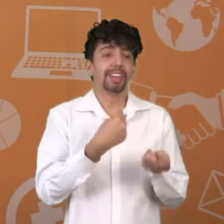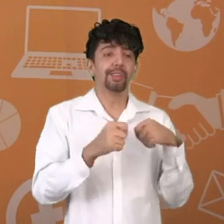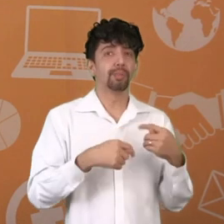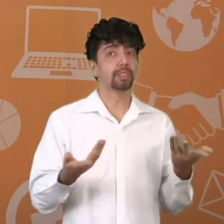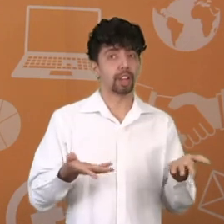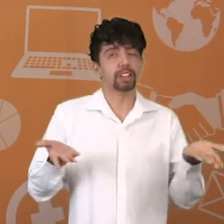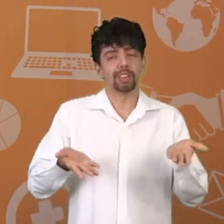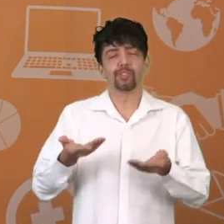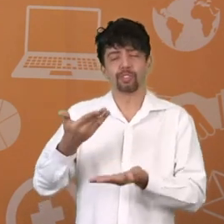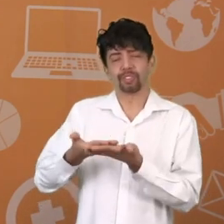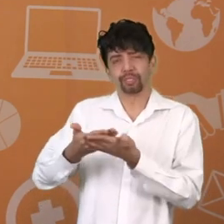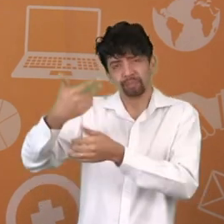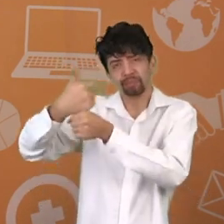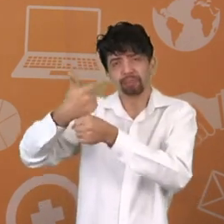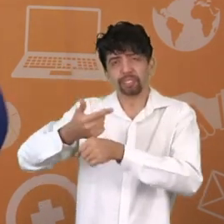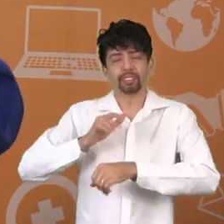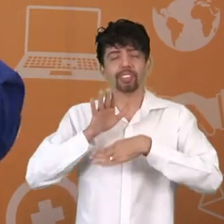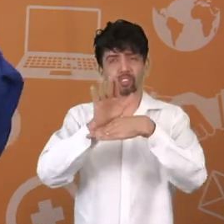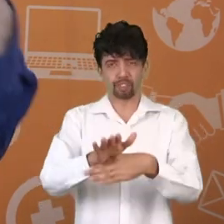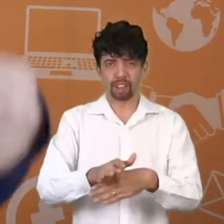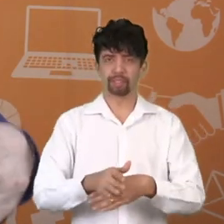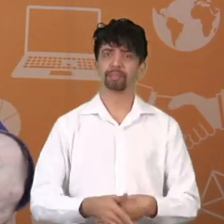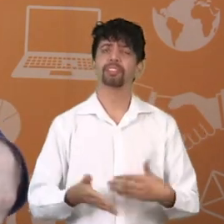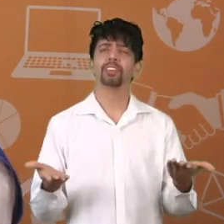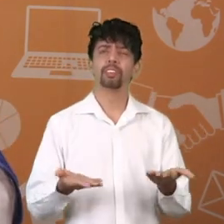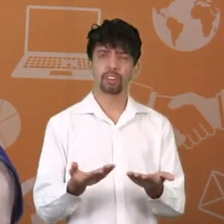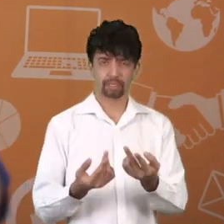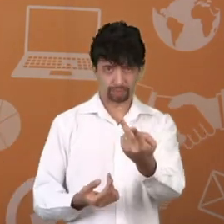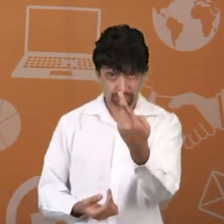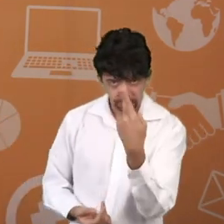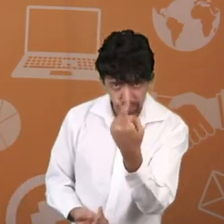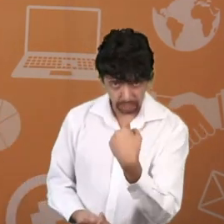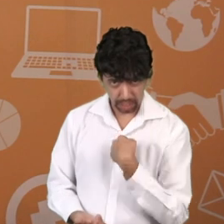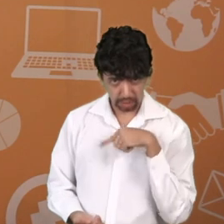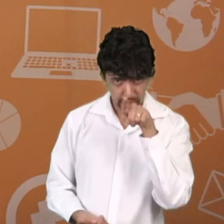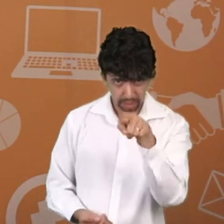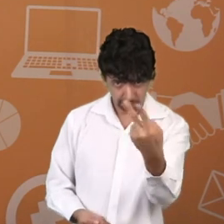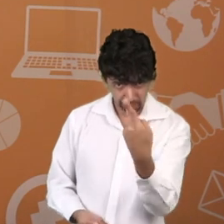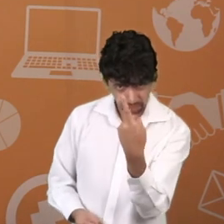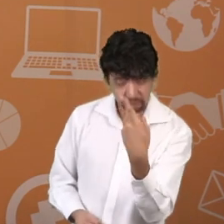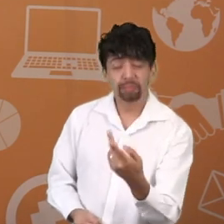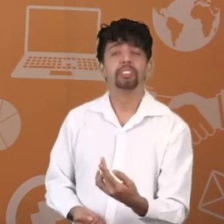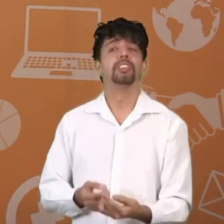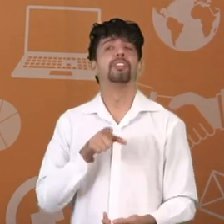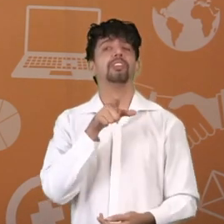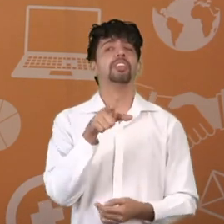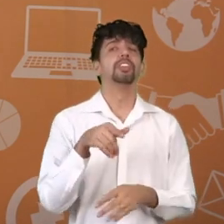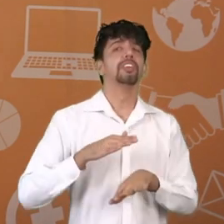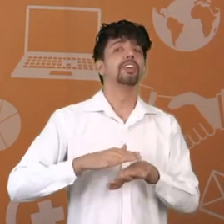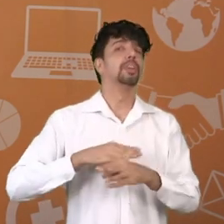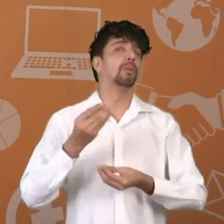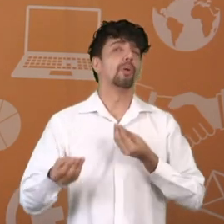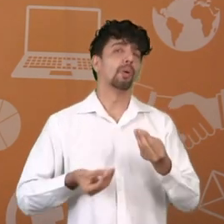pode, sim, te ajudar. Vamos a um bate-papo franco. Eu e você agora. Como é que você está